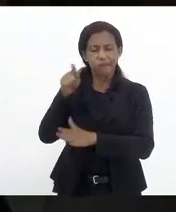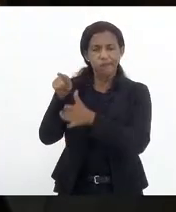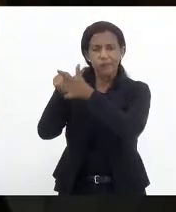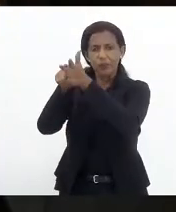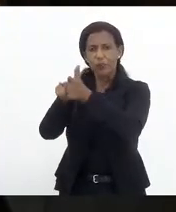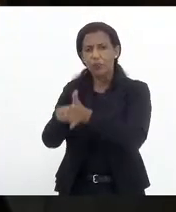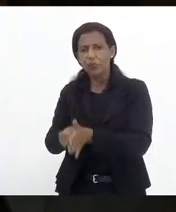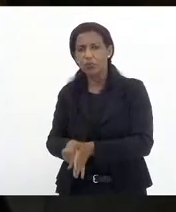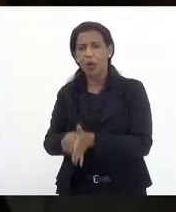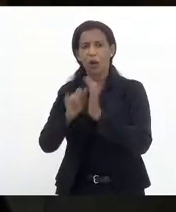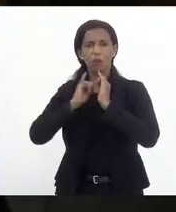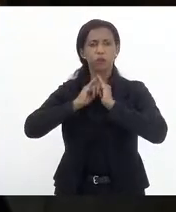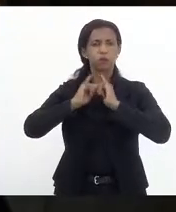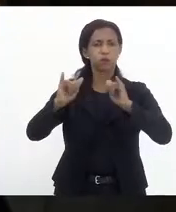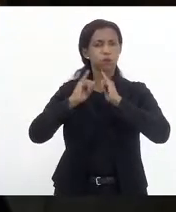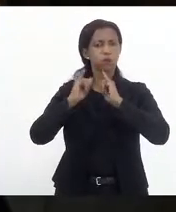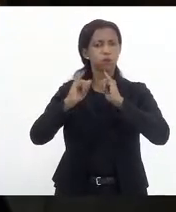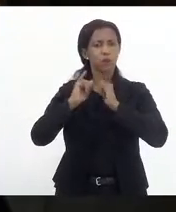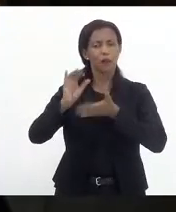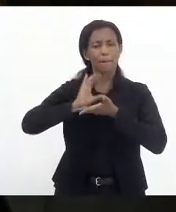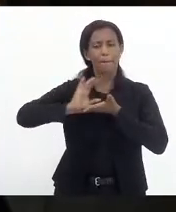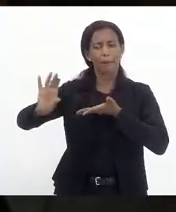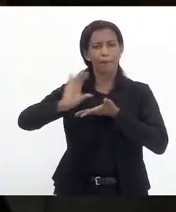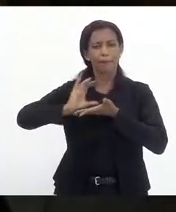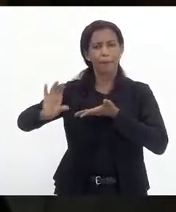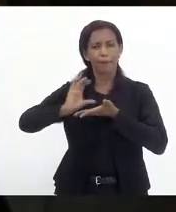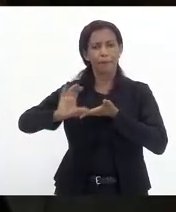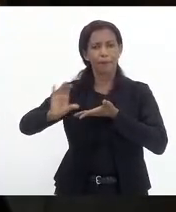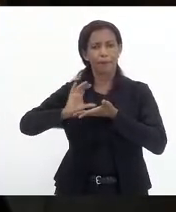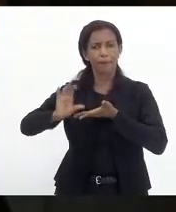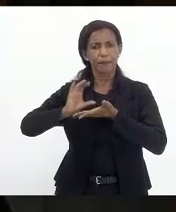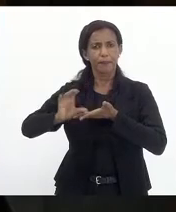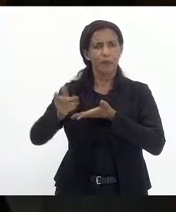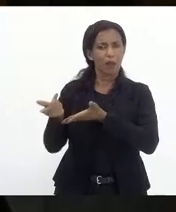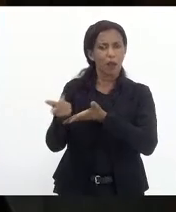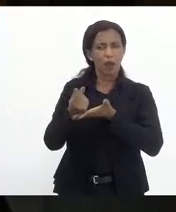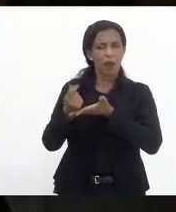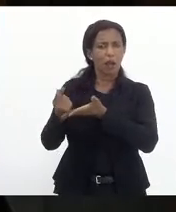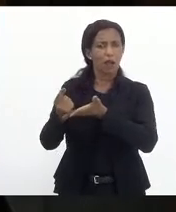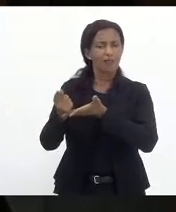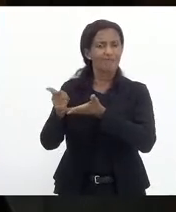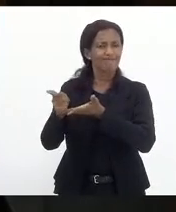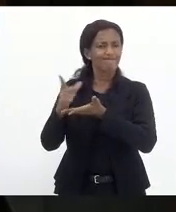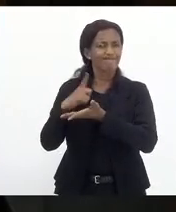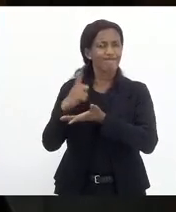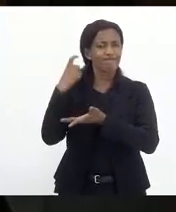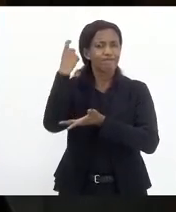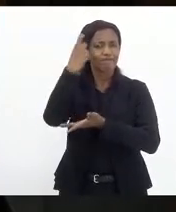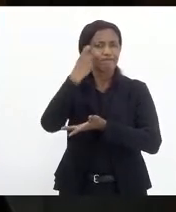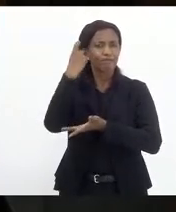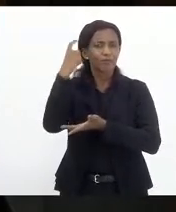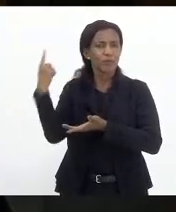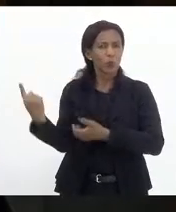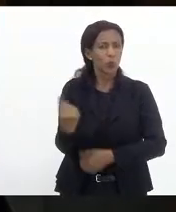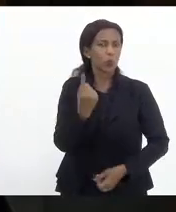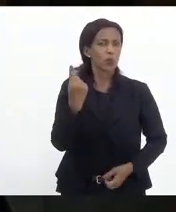anunciados, investimentos que têm a preocupação única